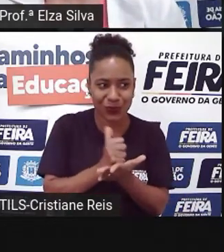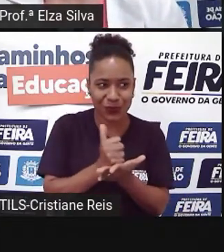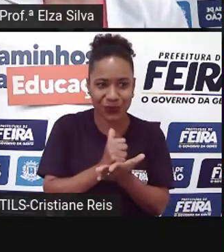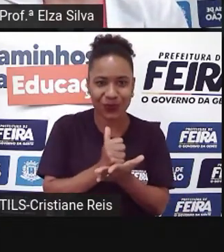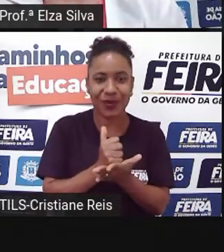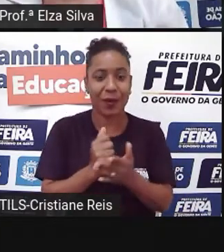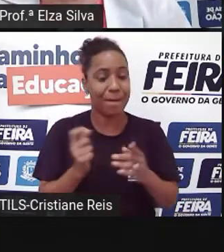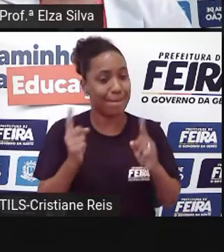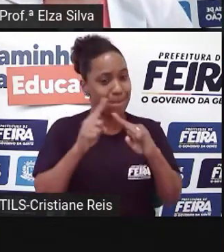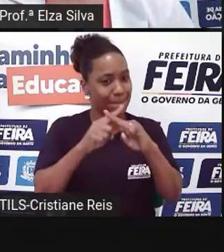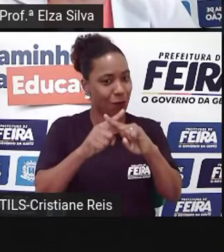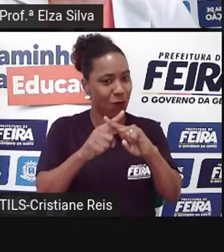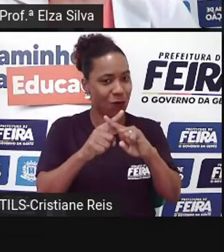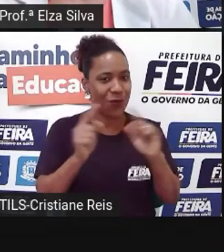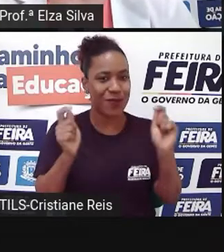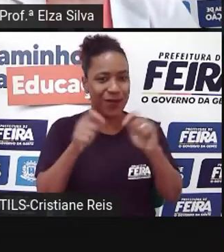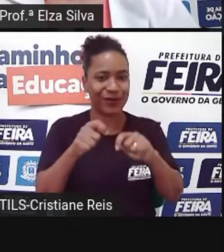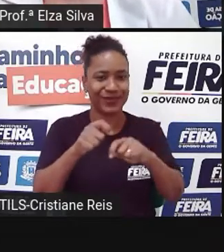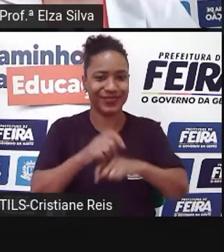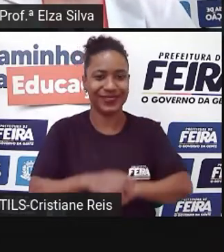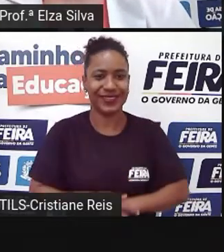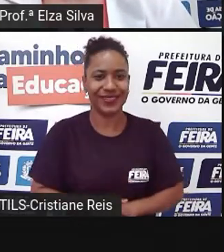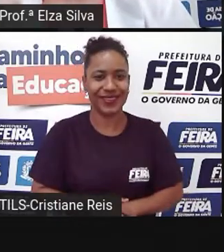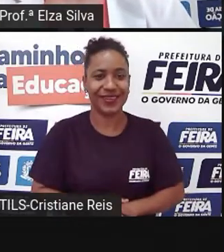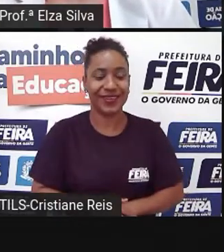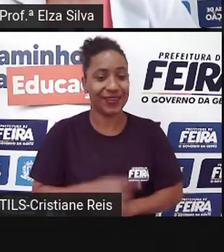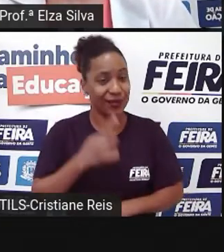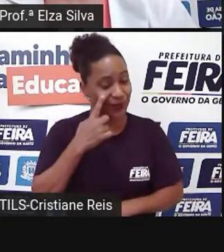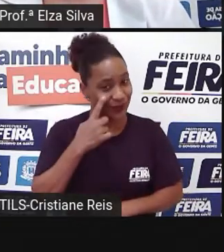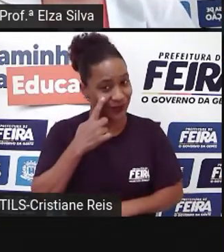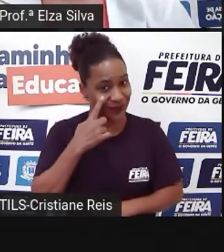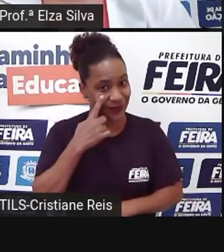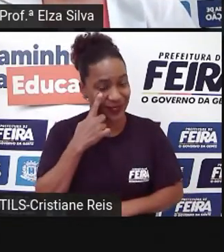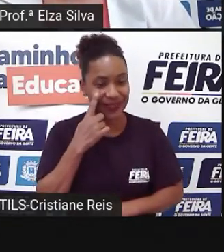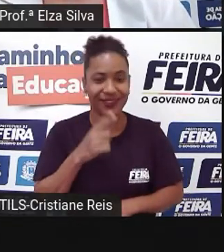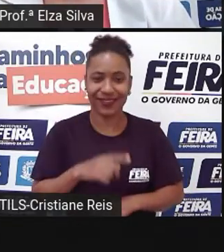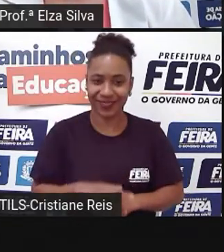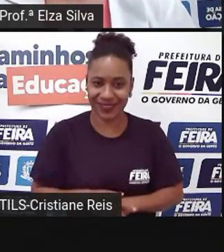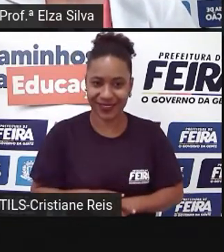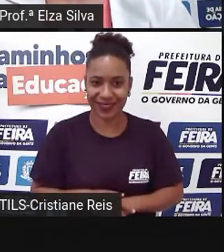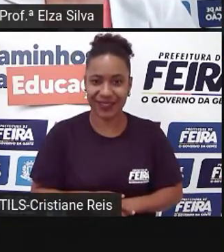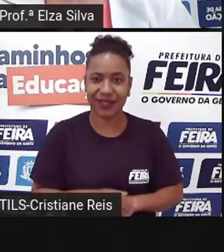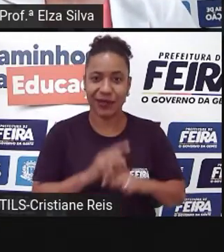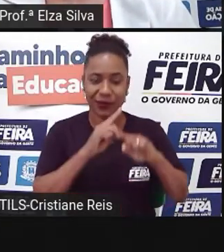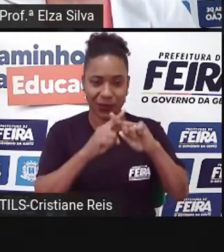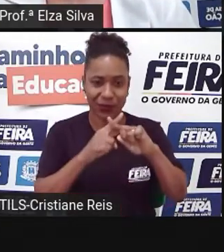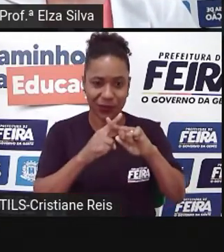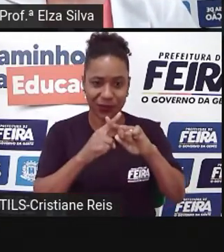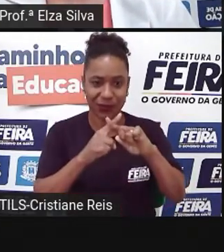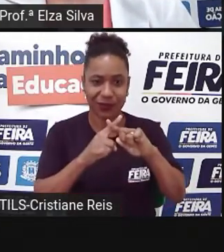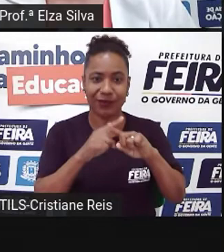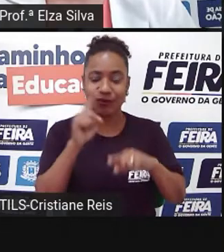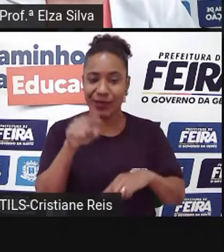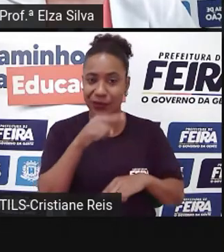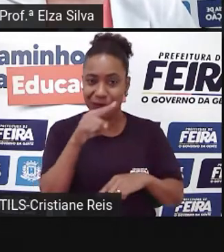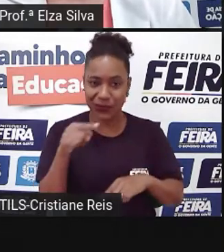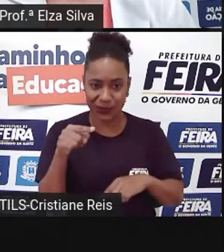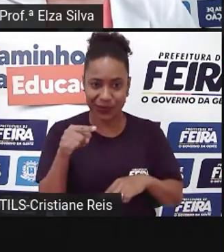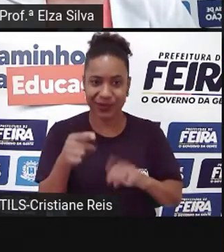um X Let's go A medida que eu for sorteando Eu vou eliminando Eliminando